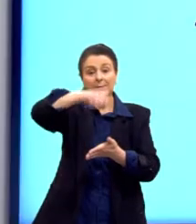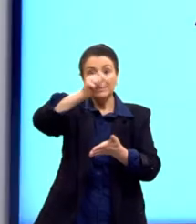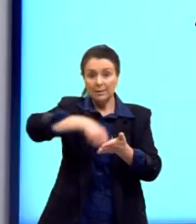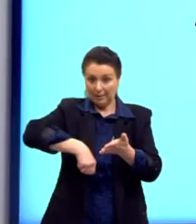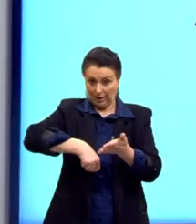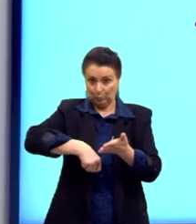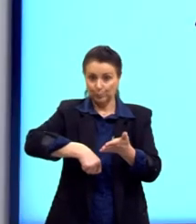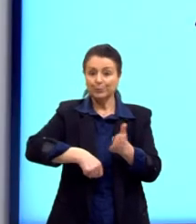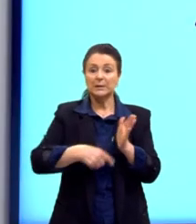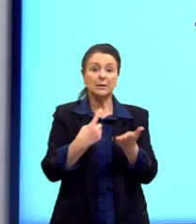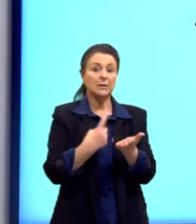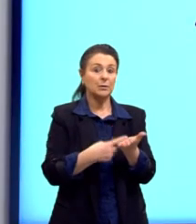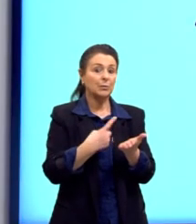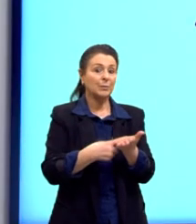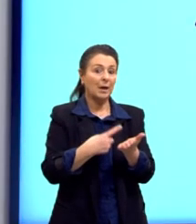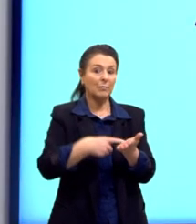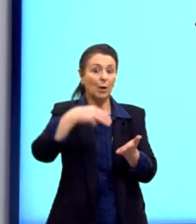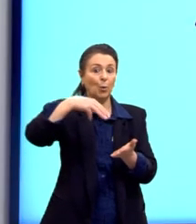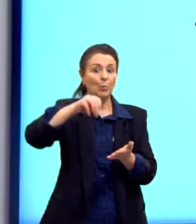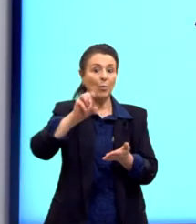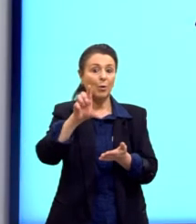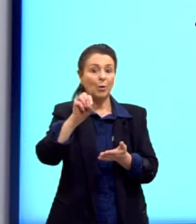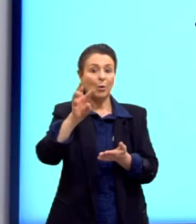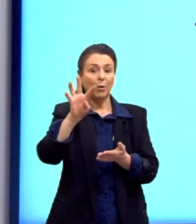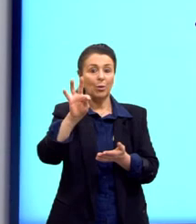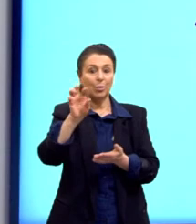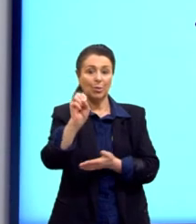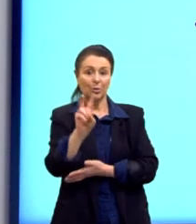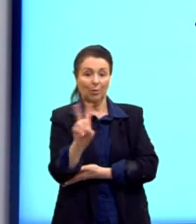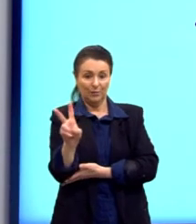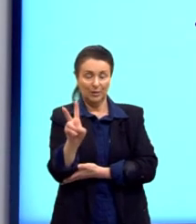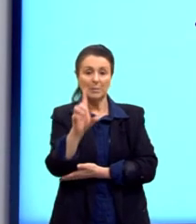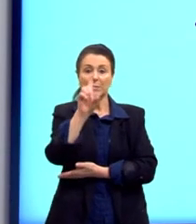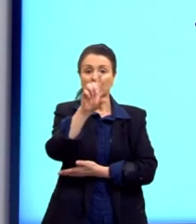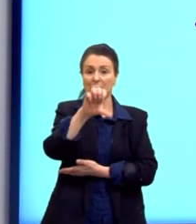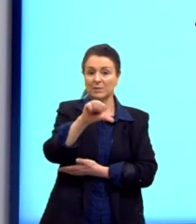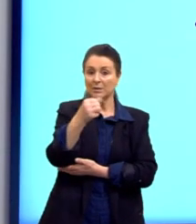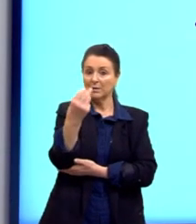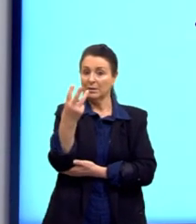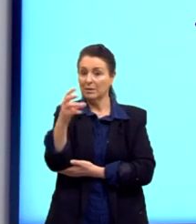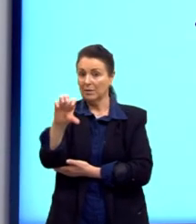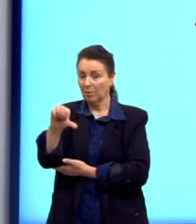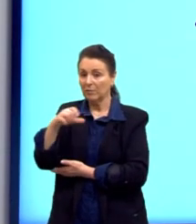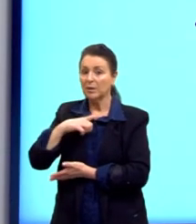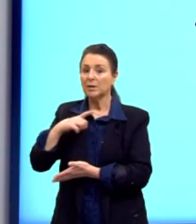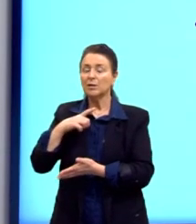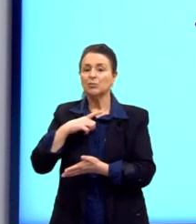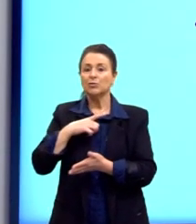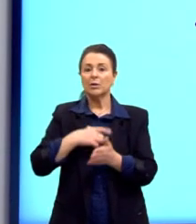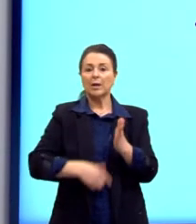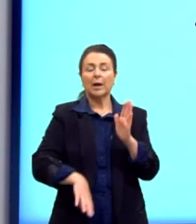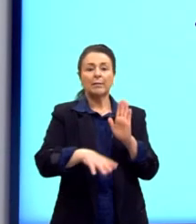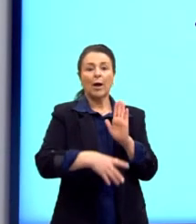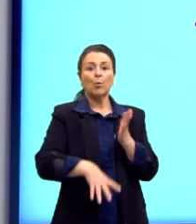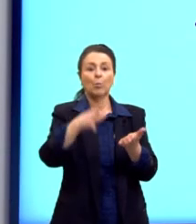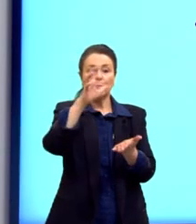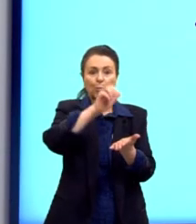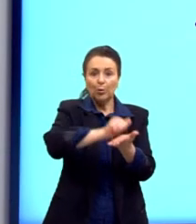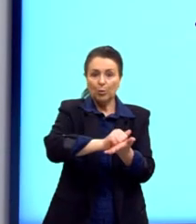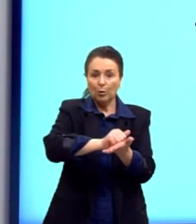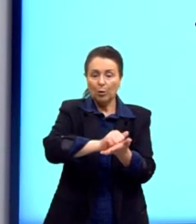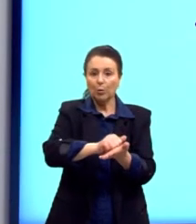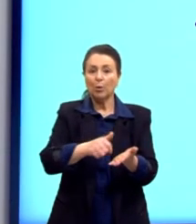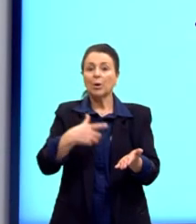Hitler, que é o Pacto Molotov-Hibbentrop, em 1939, e esse pacto tinha um protocolo secreto, que o Hitler ia